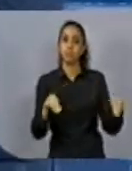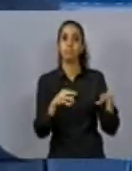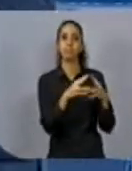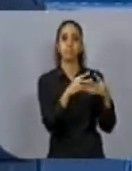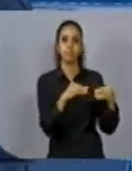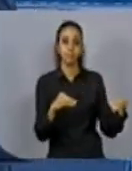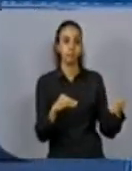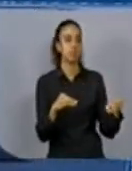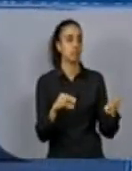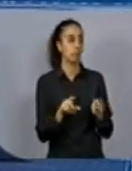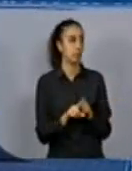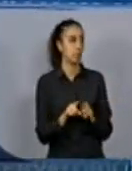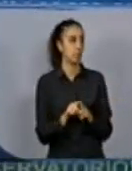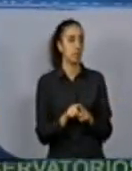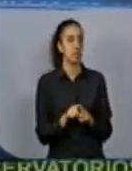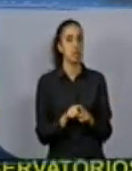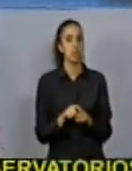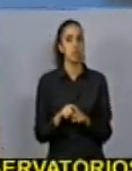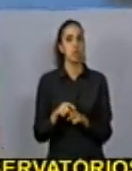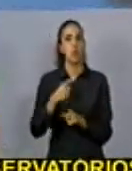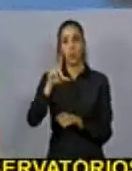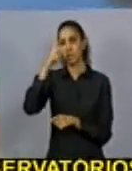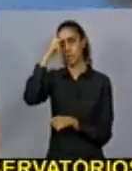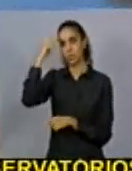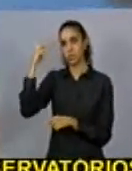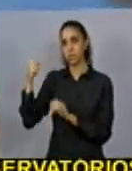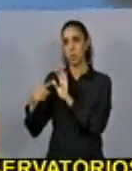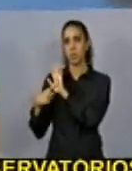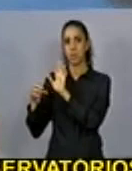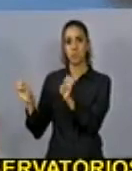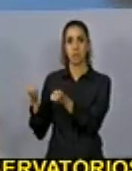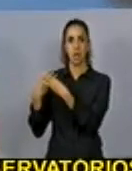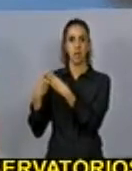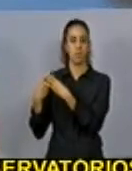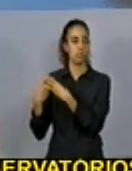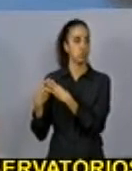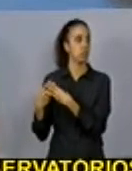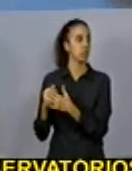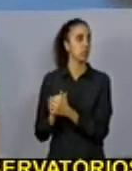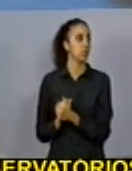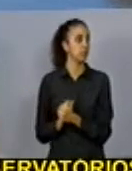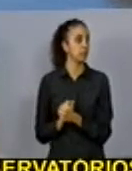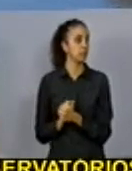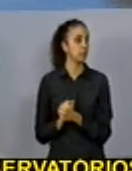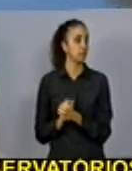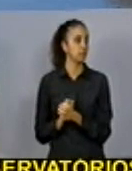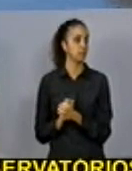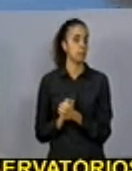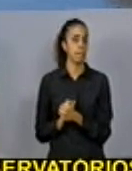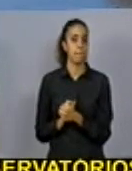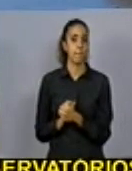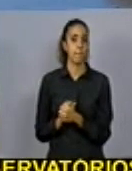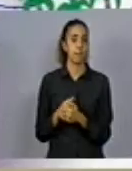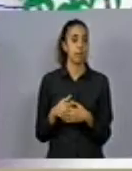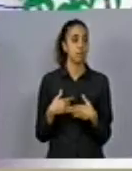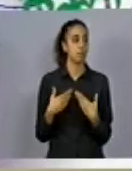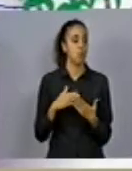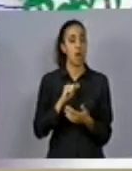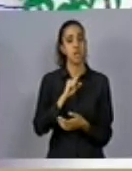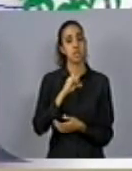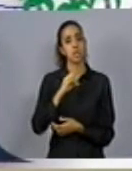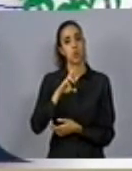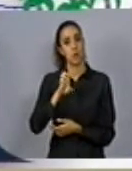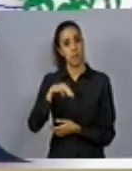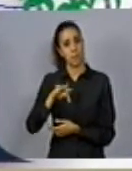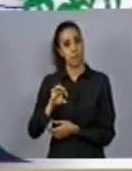professor Sérgio aqui, que eu emprestei para dar esse exemplo. E aí, o assoreamento é apenas um